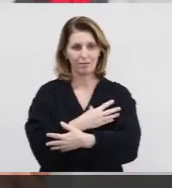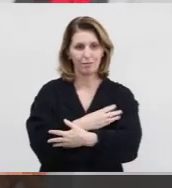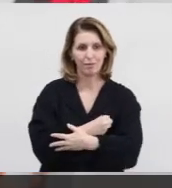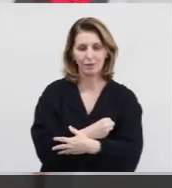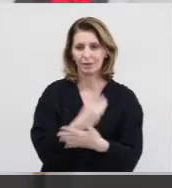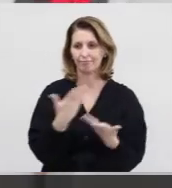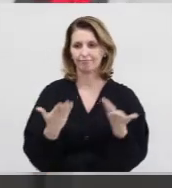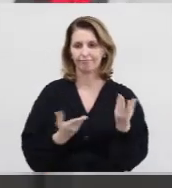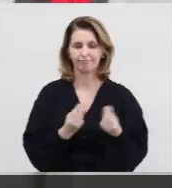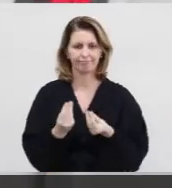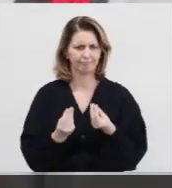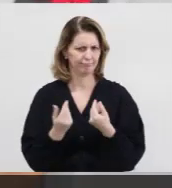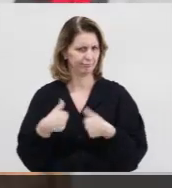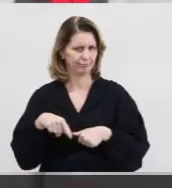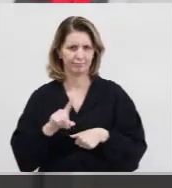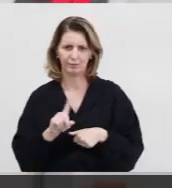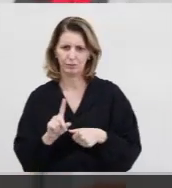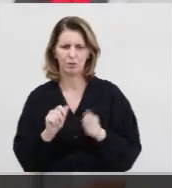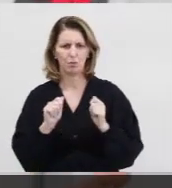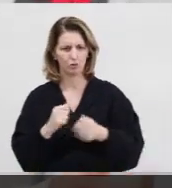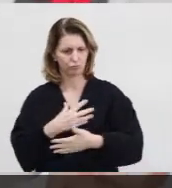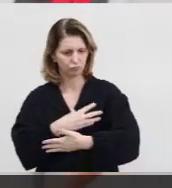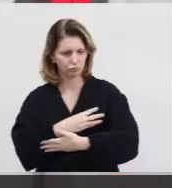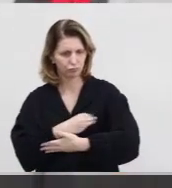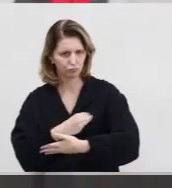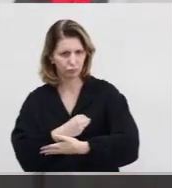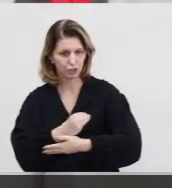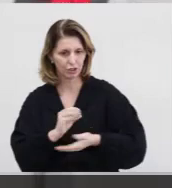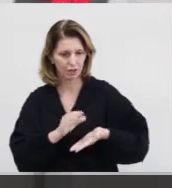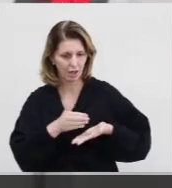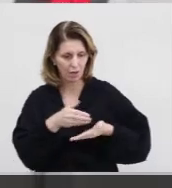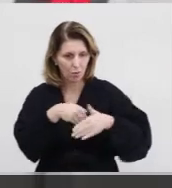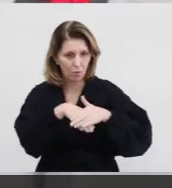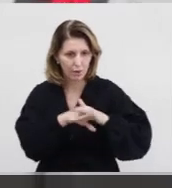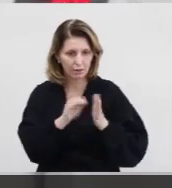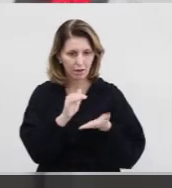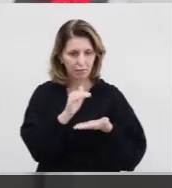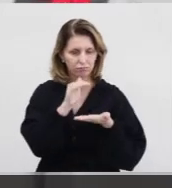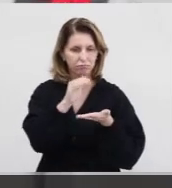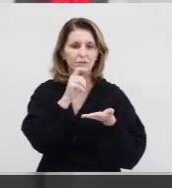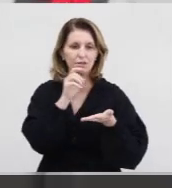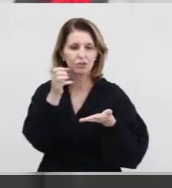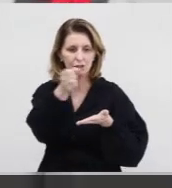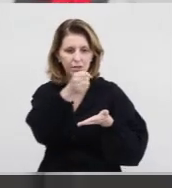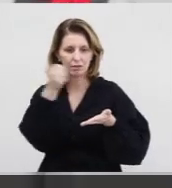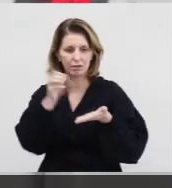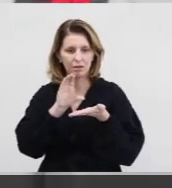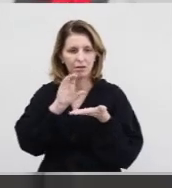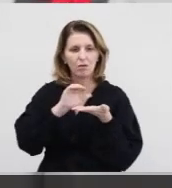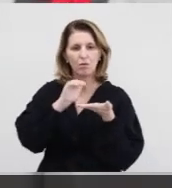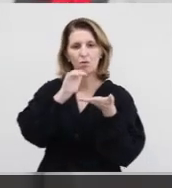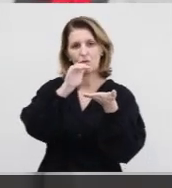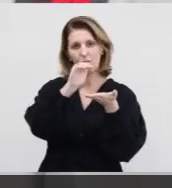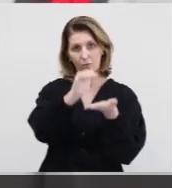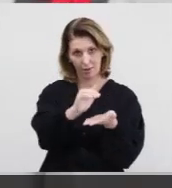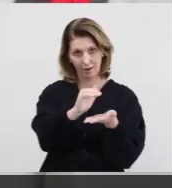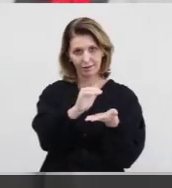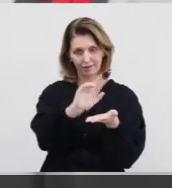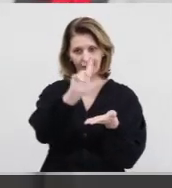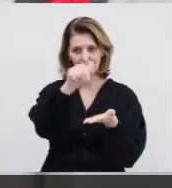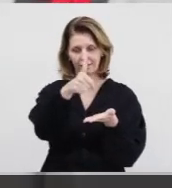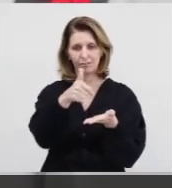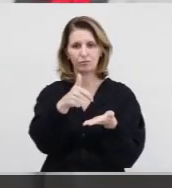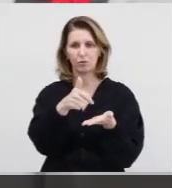que parar de amamentar? Já tenho que introduzir uma outra fórmula? Não, você pode estar guardando esse leite na